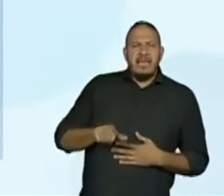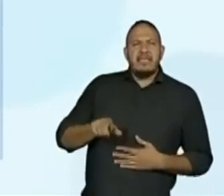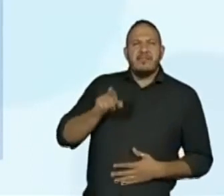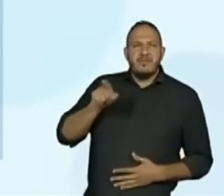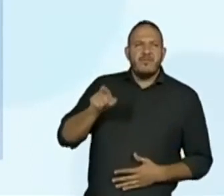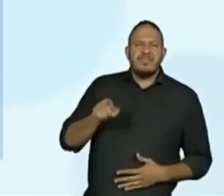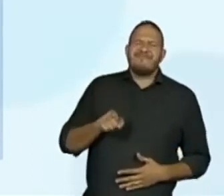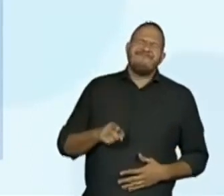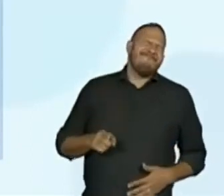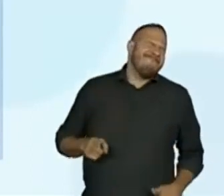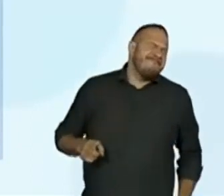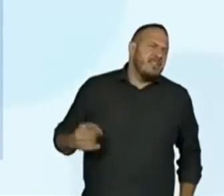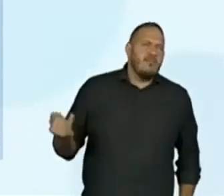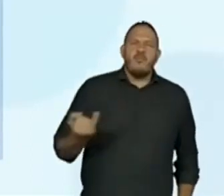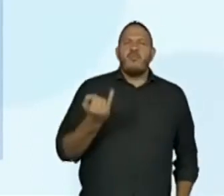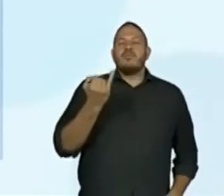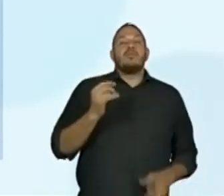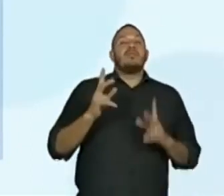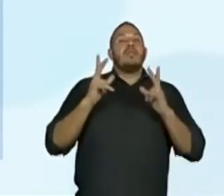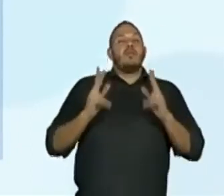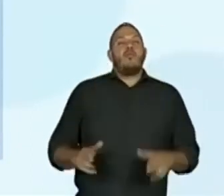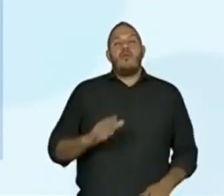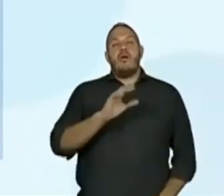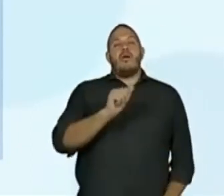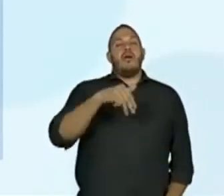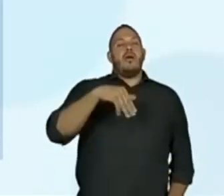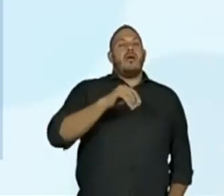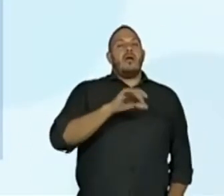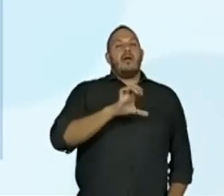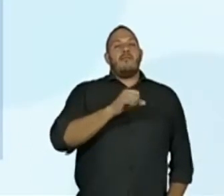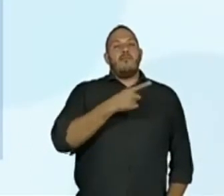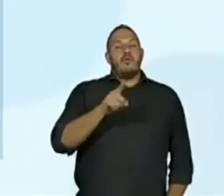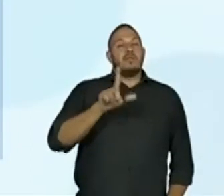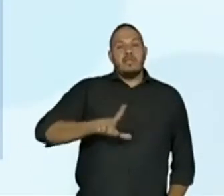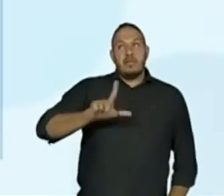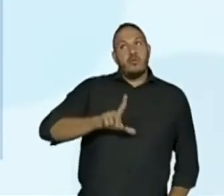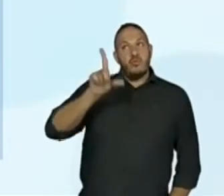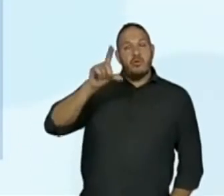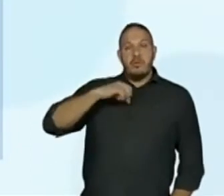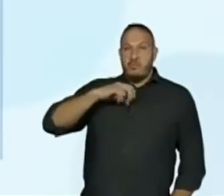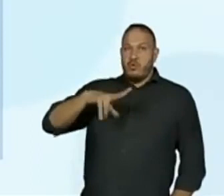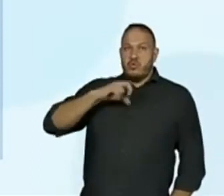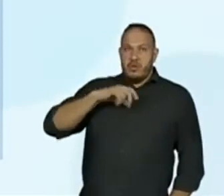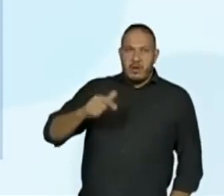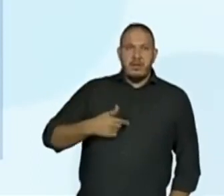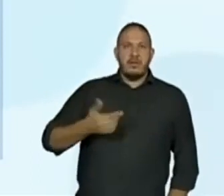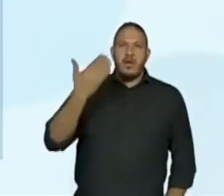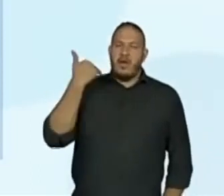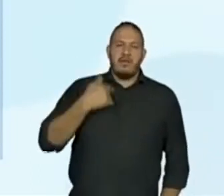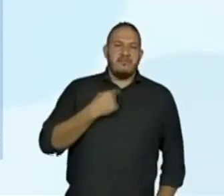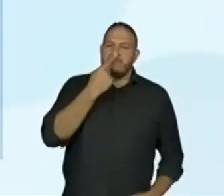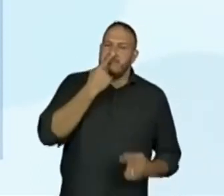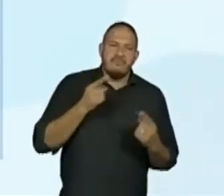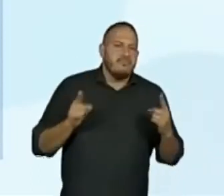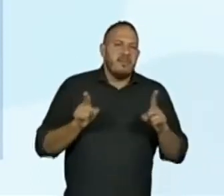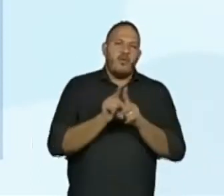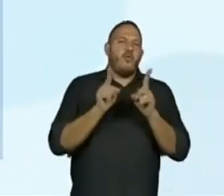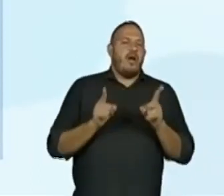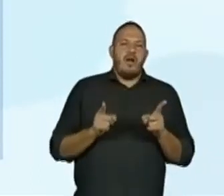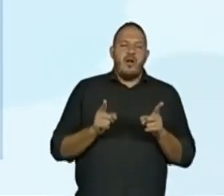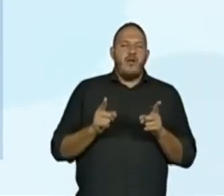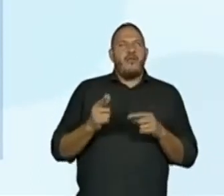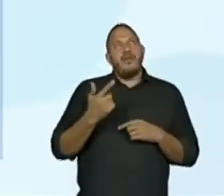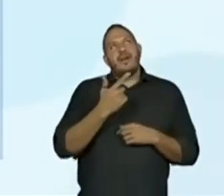tão importante como Camões, na literatura portuguesa. Gente, Camões é, vamos ficar para outra história, é um